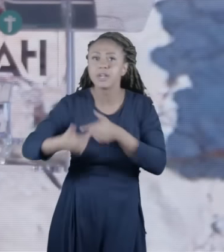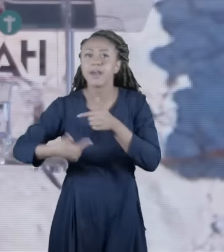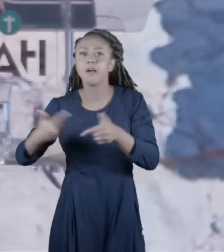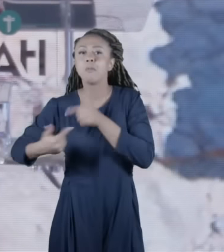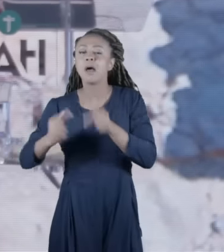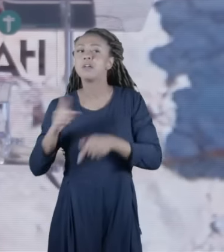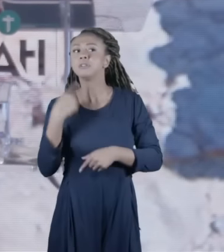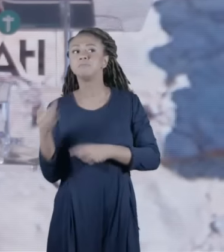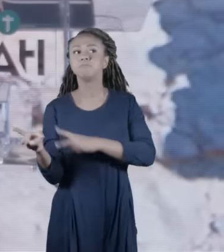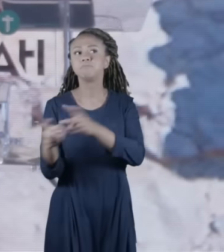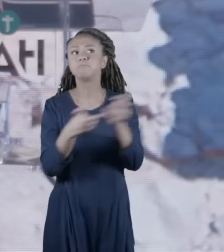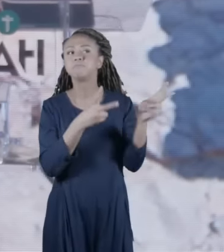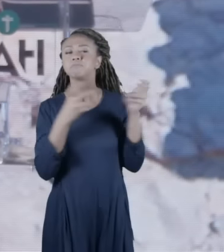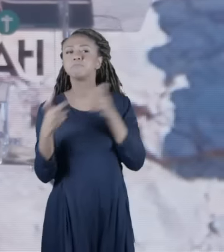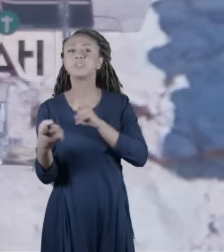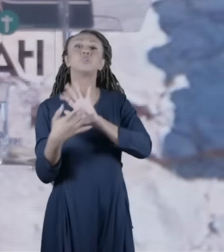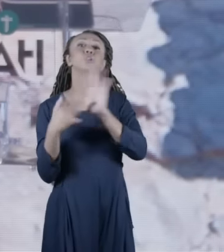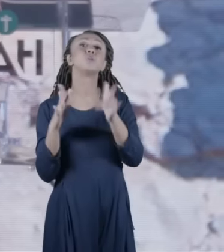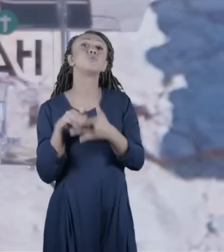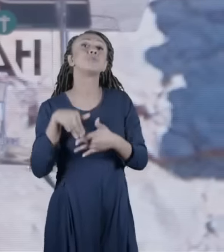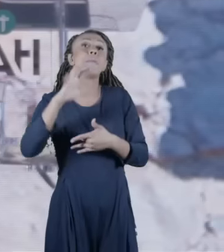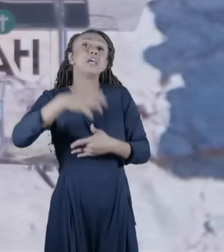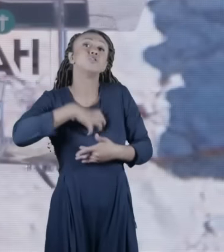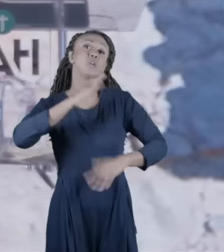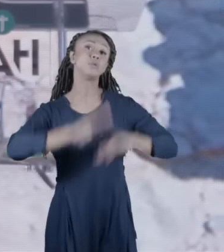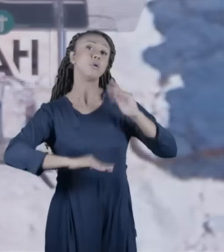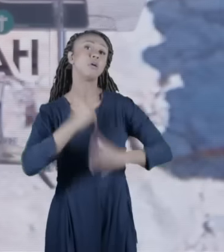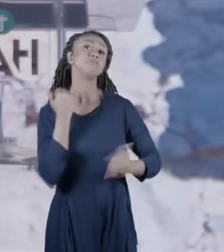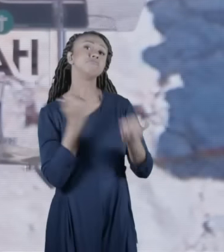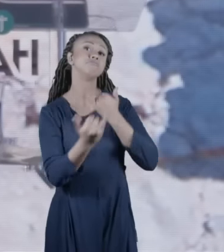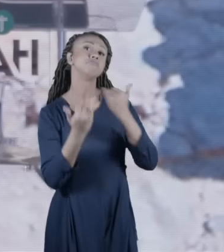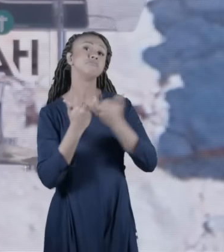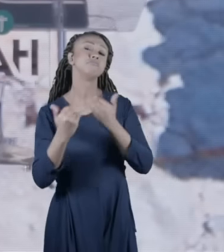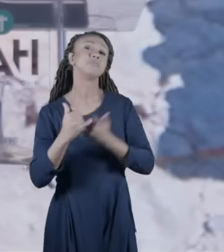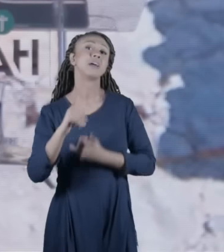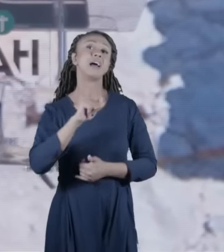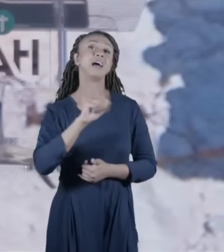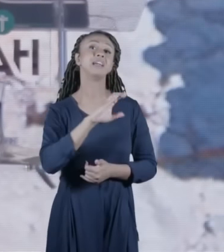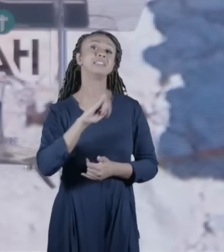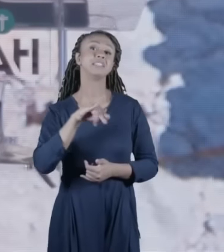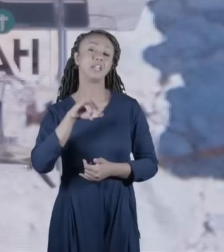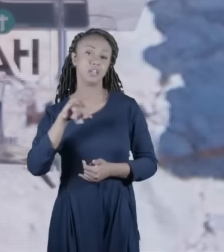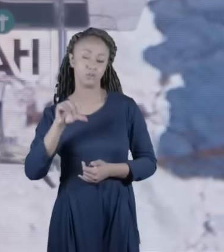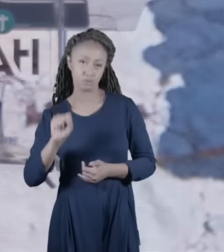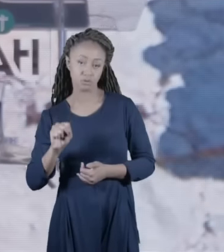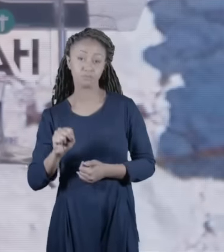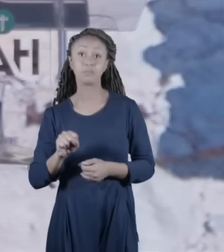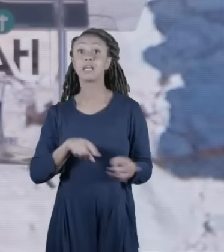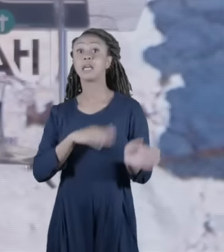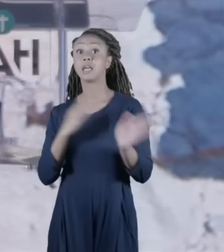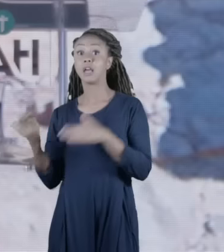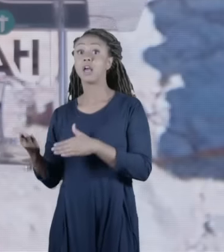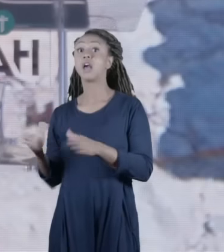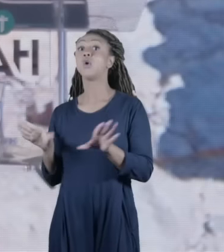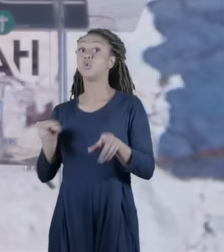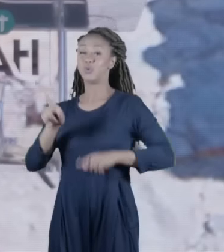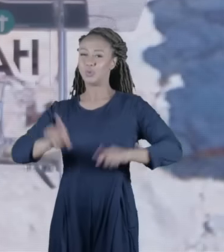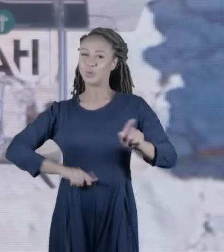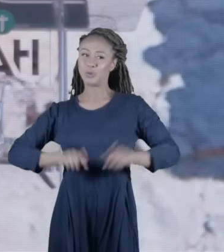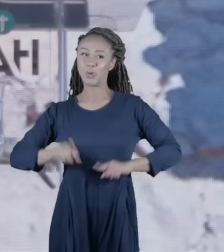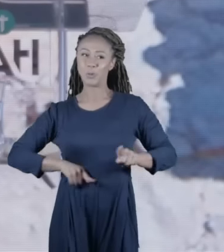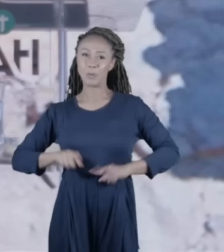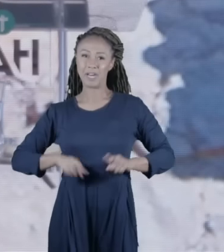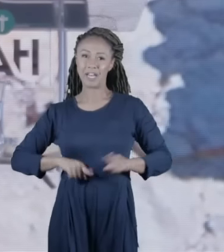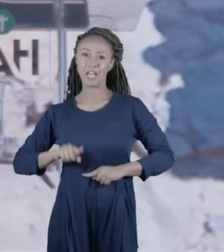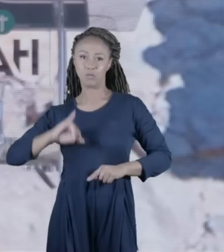o que Jesus mais se parecia era com os essênios e ainda mais João Batista ainda era mais parecido a gente vai falar disso a gente